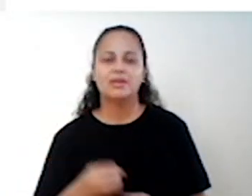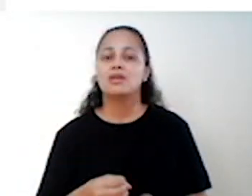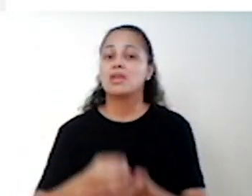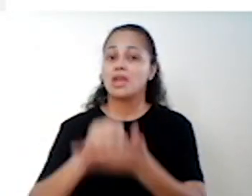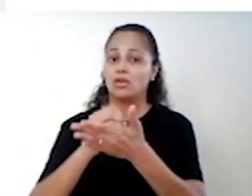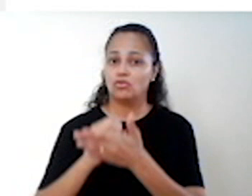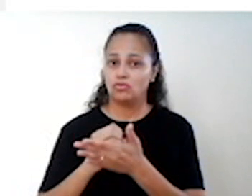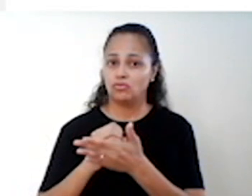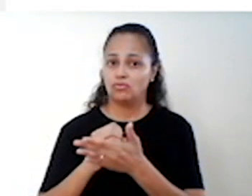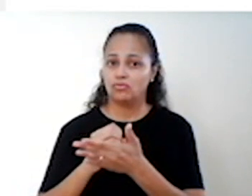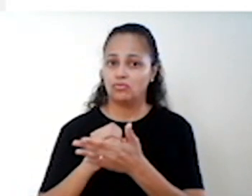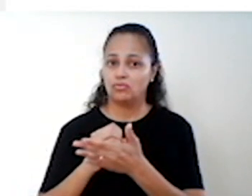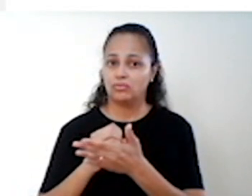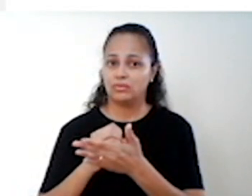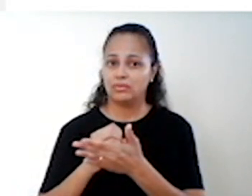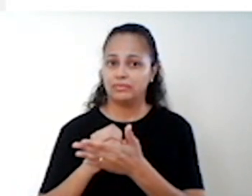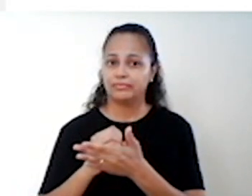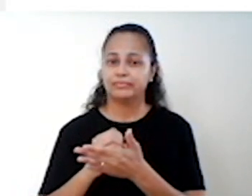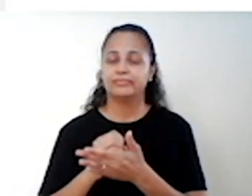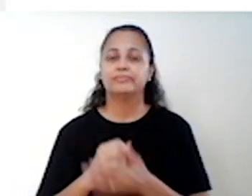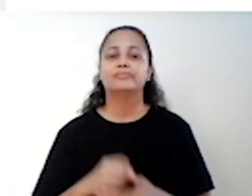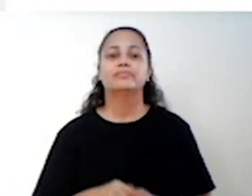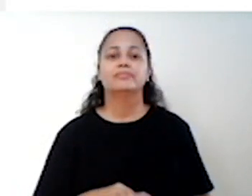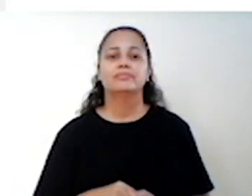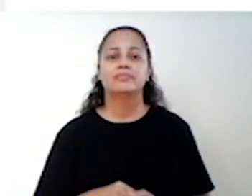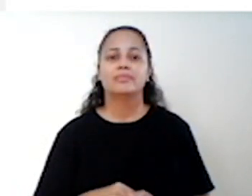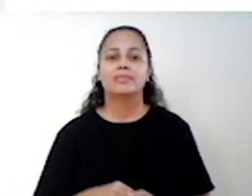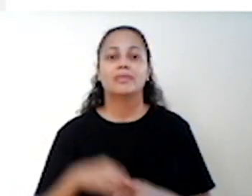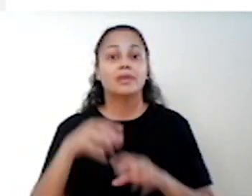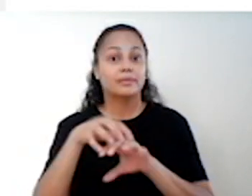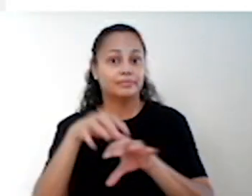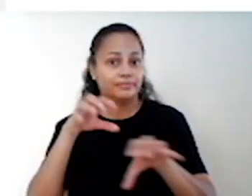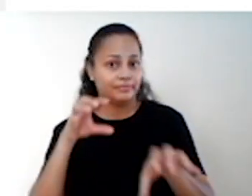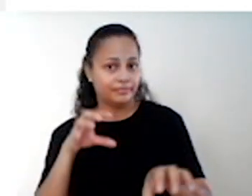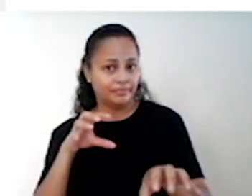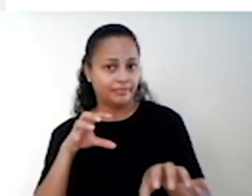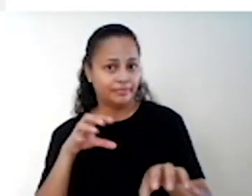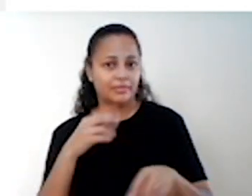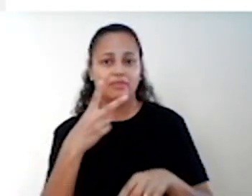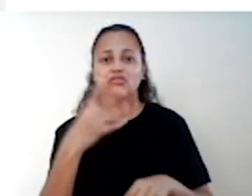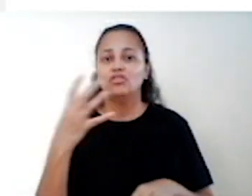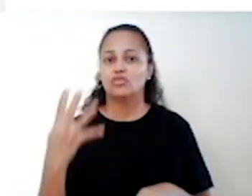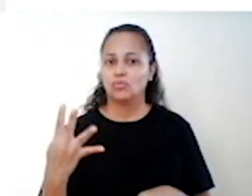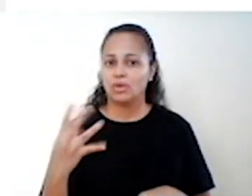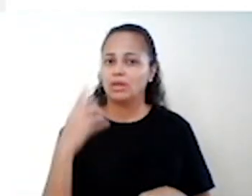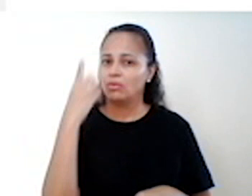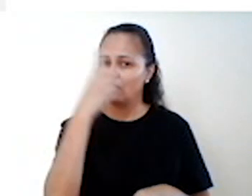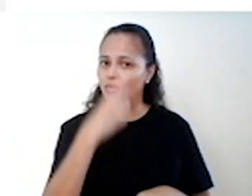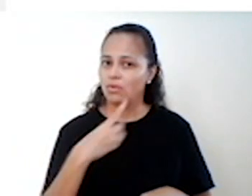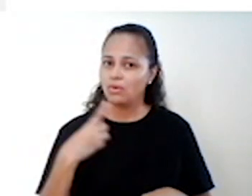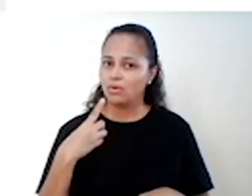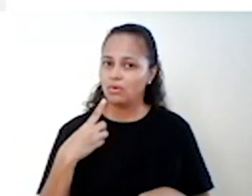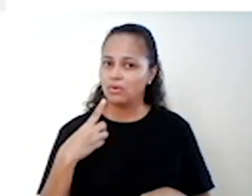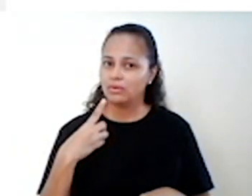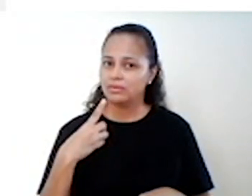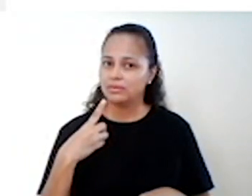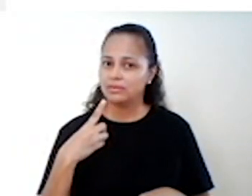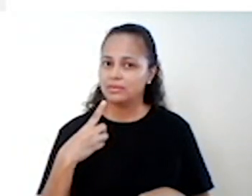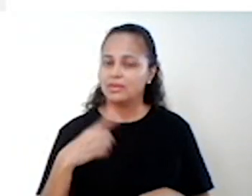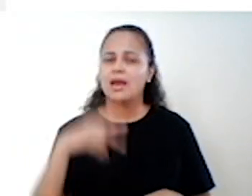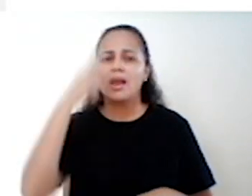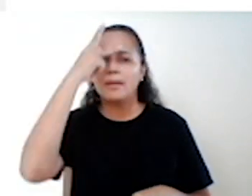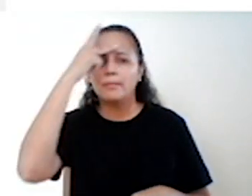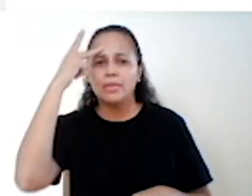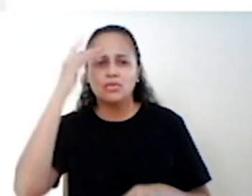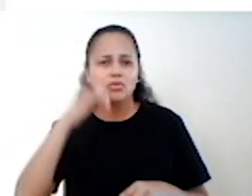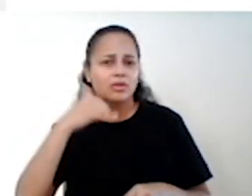Emocional e Prevenção do Suicídio. Eles atendem de forma remota e voluntária, 24 horas por dia, qualquer